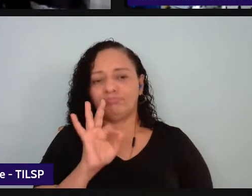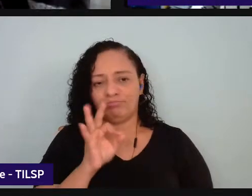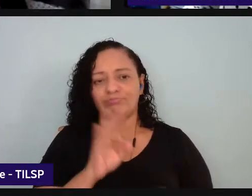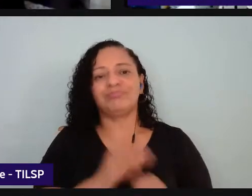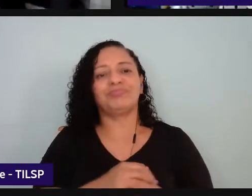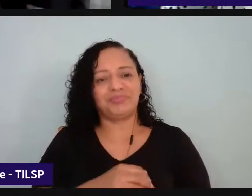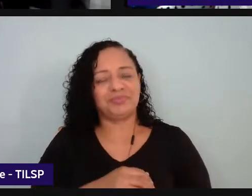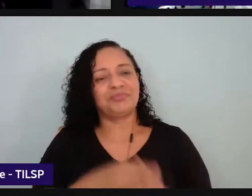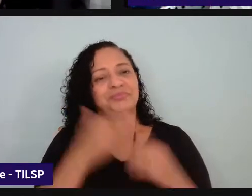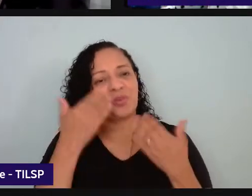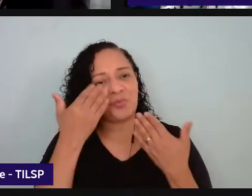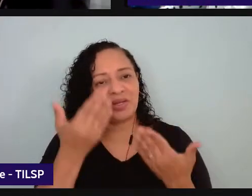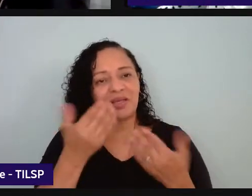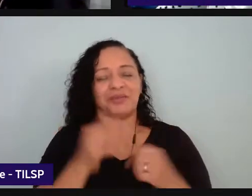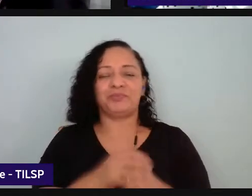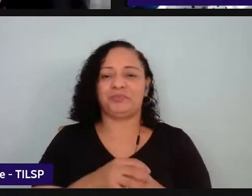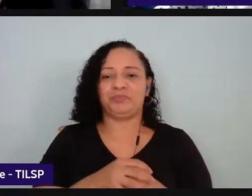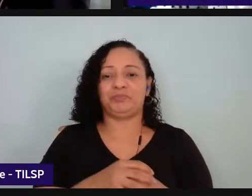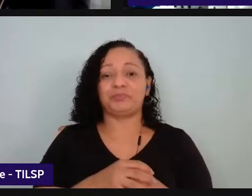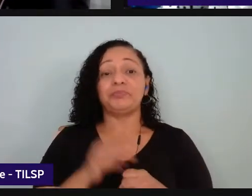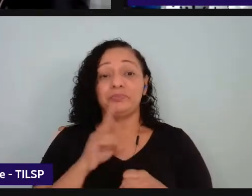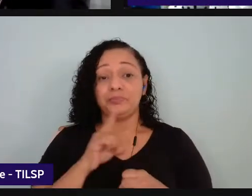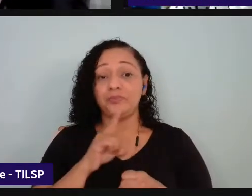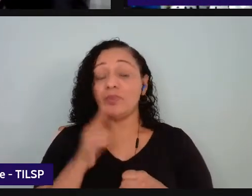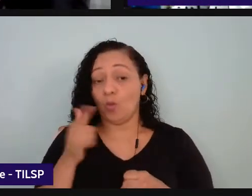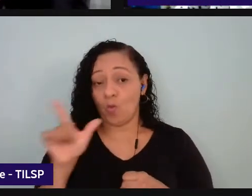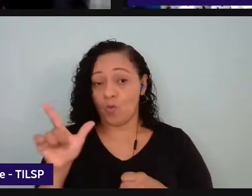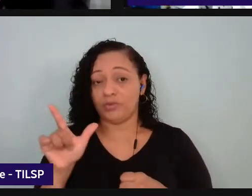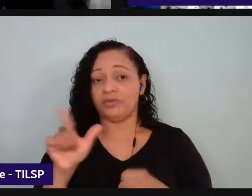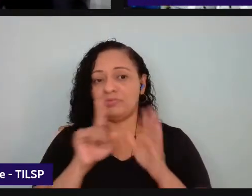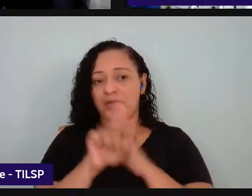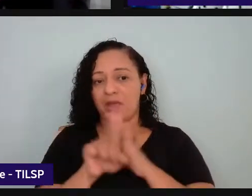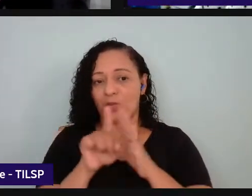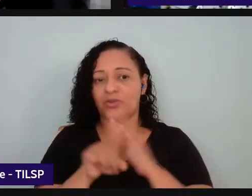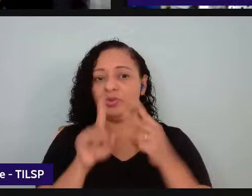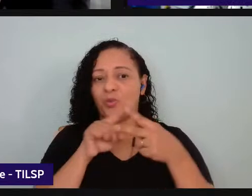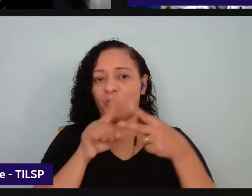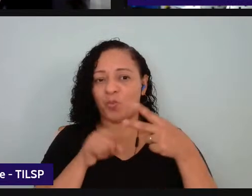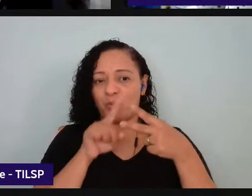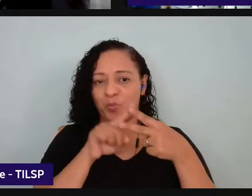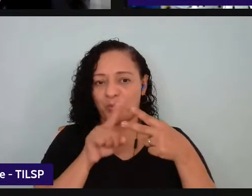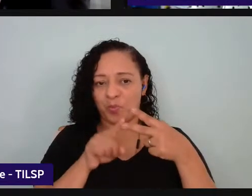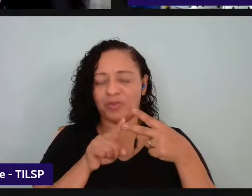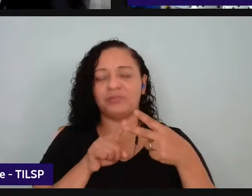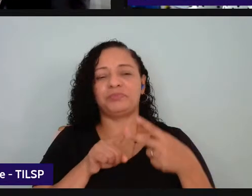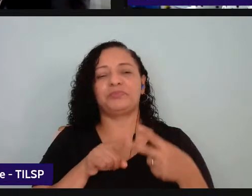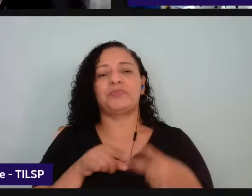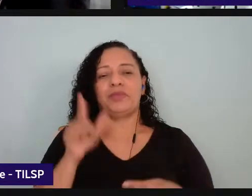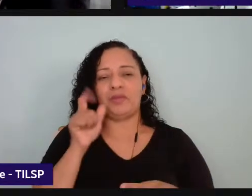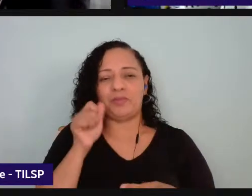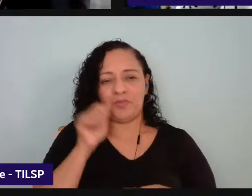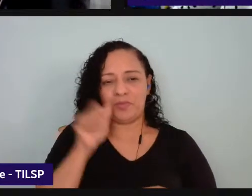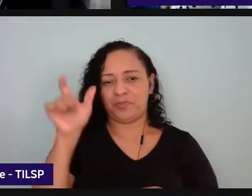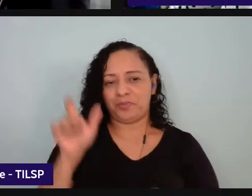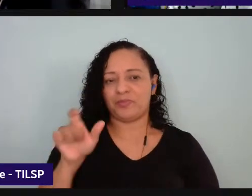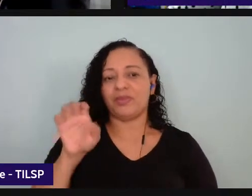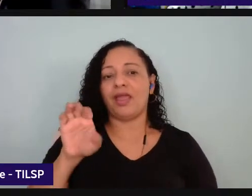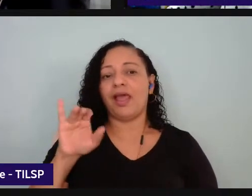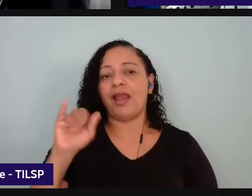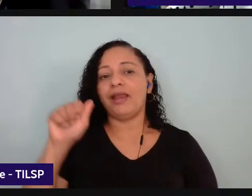obrigada obrigada nós temos duas perguntas da Eliane Oliveira que são duas perguntas que fazem pontos